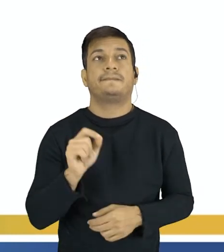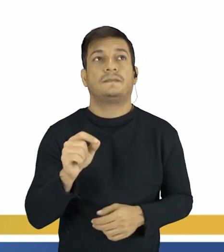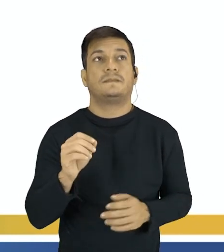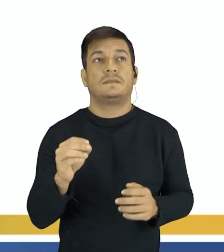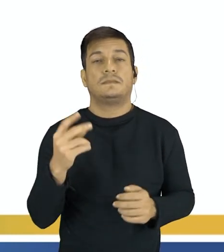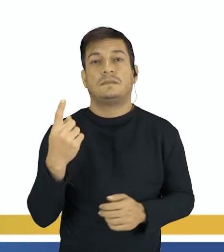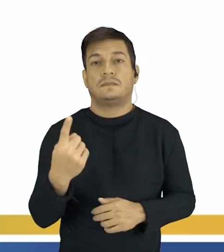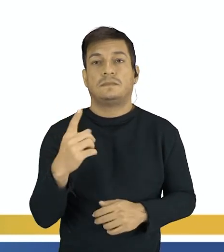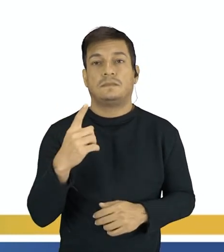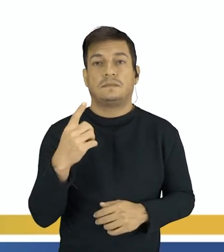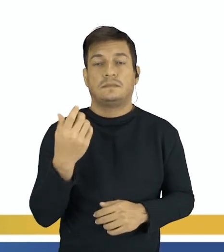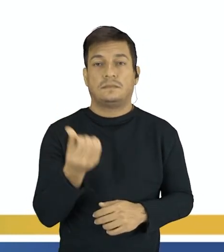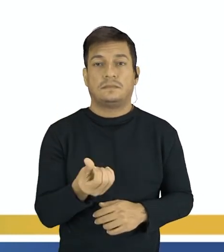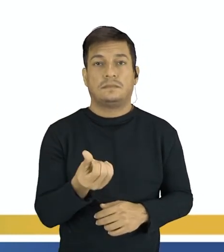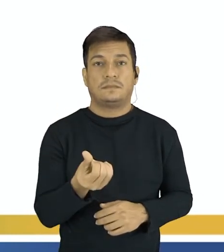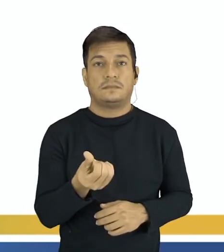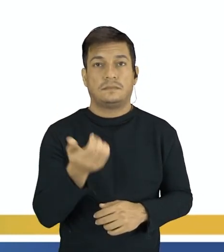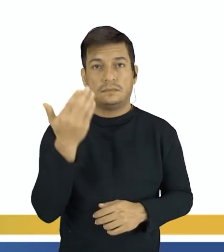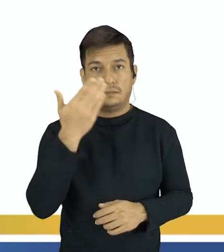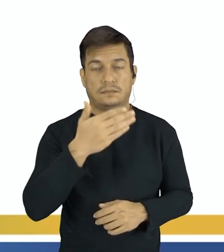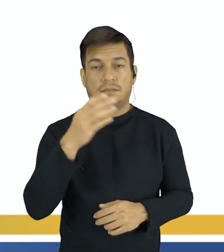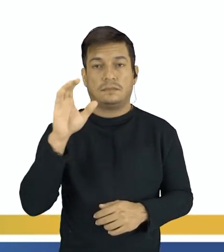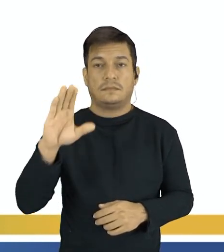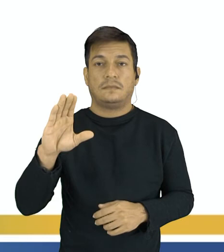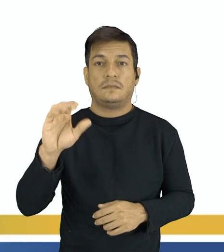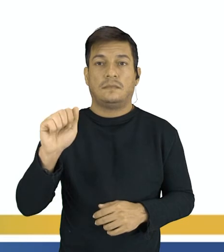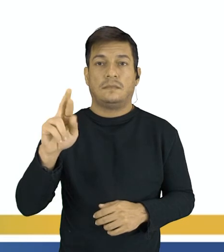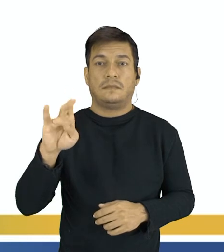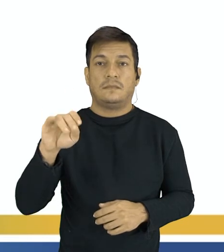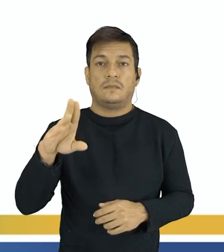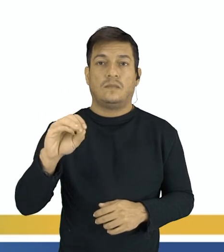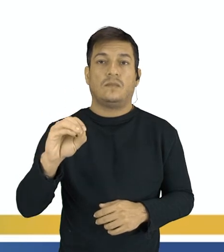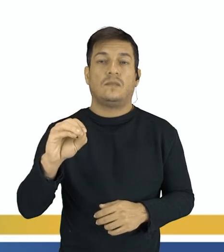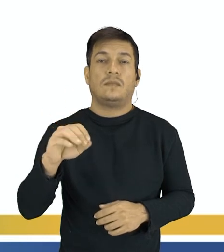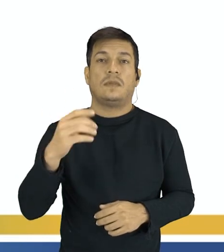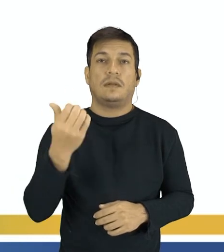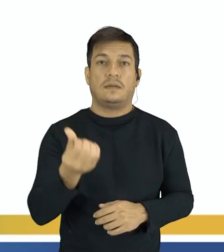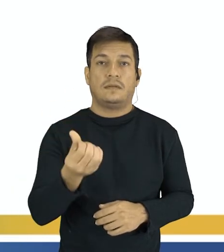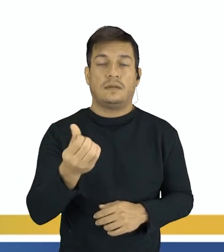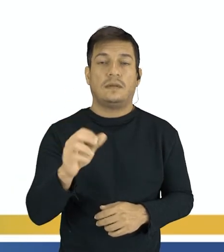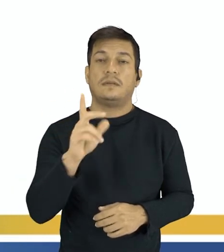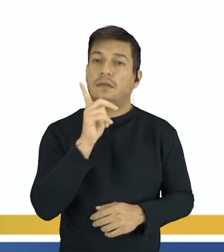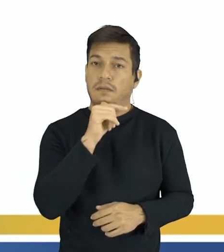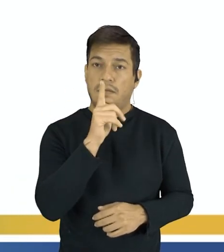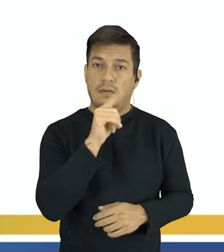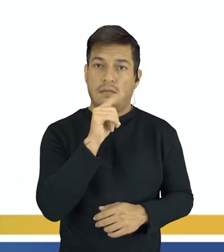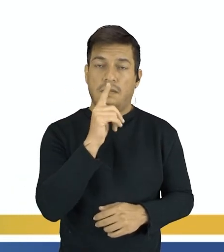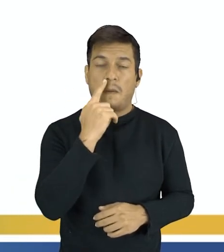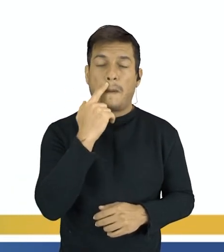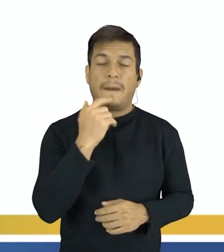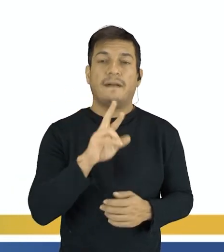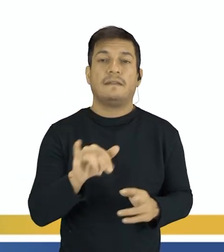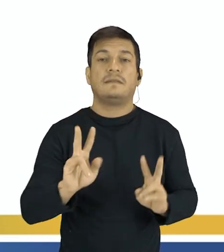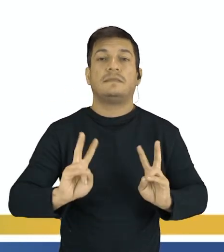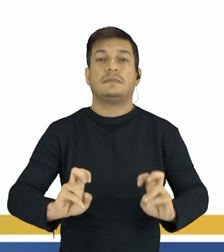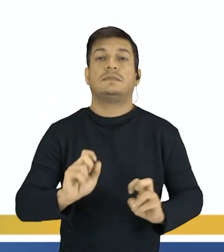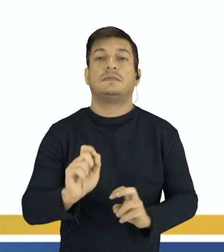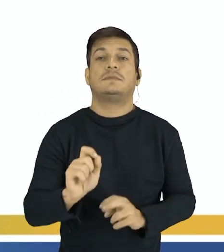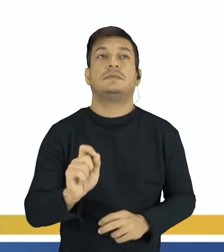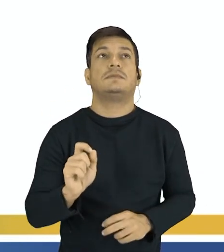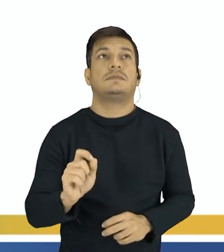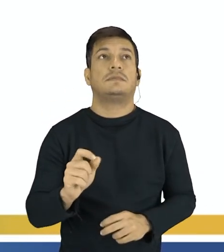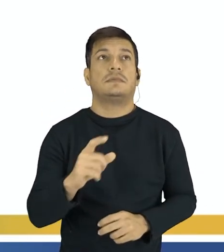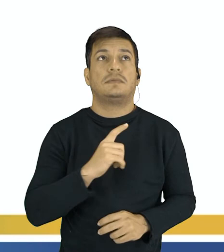coloca um 6 ali na frente do gás carbônico e um 6 na frente da molécula da água. A gente vai observar